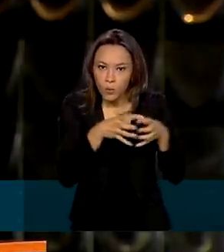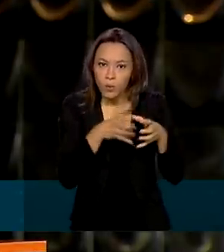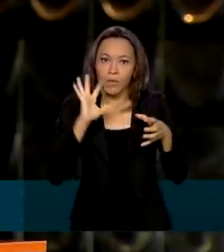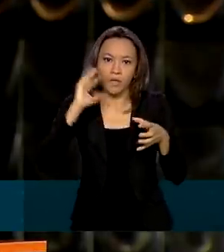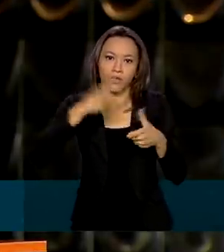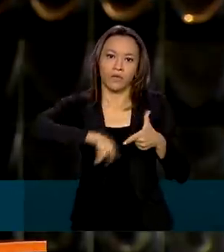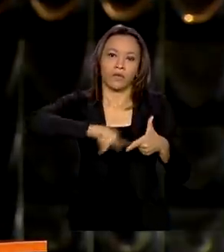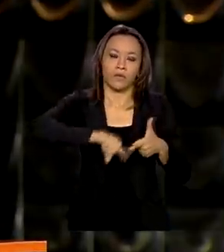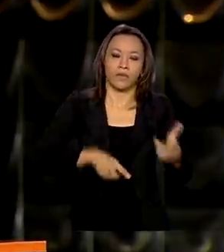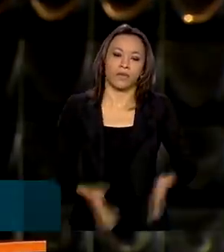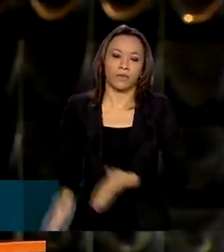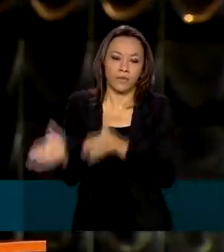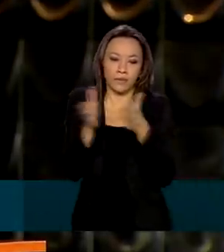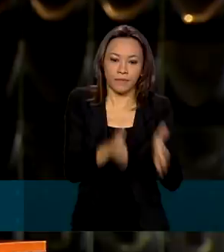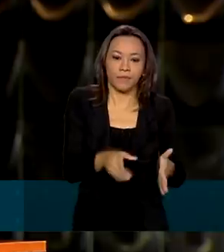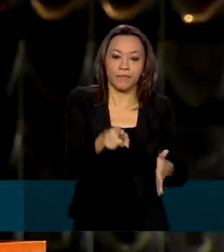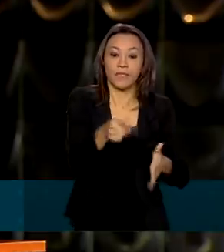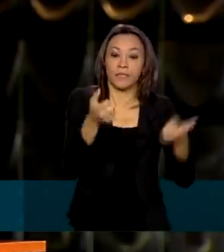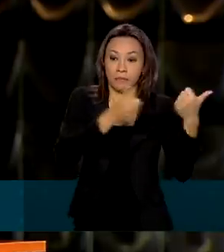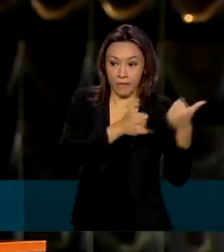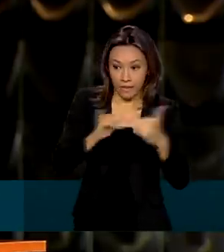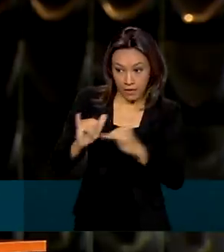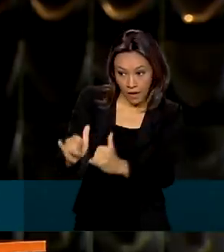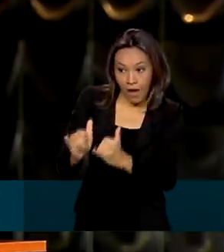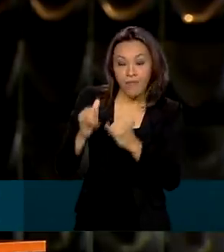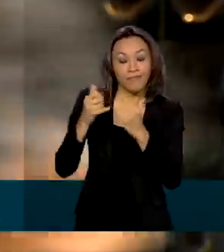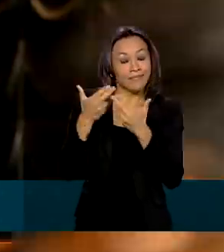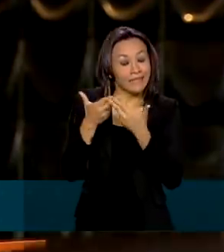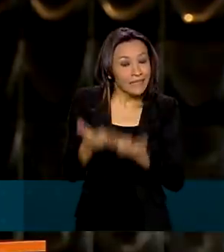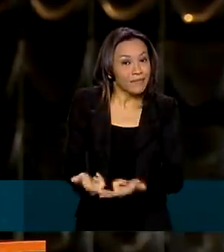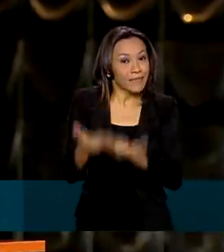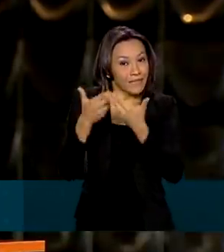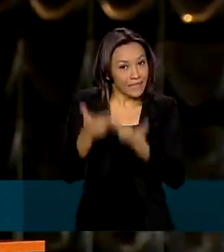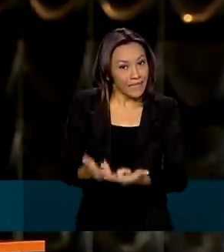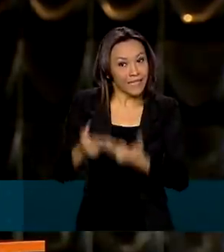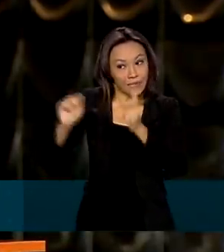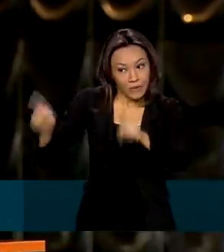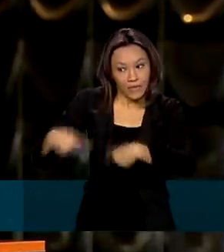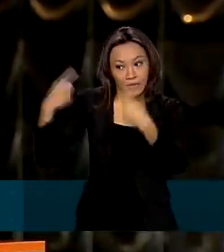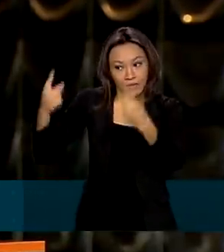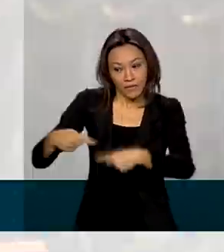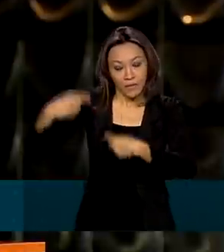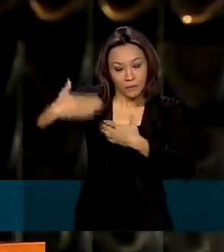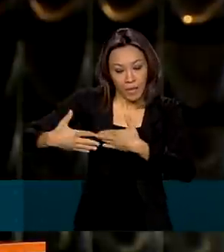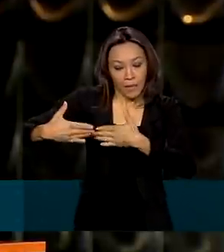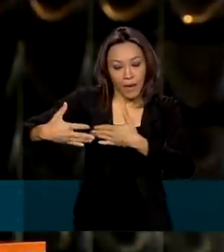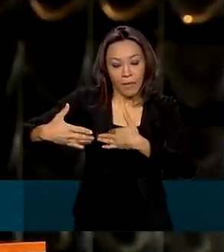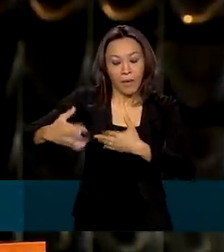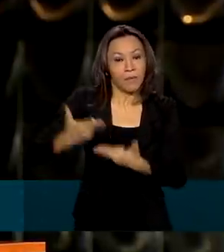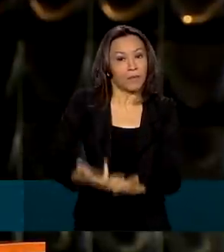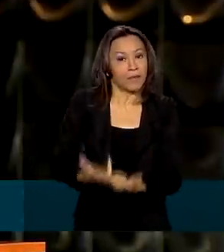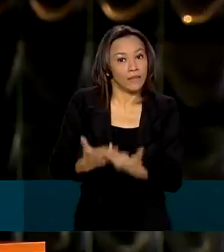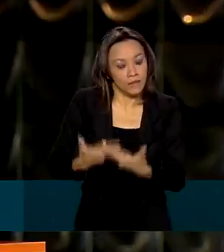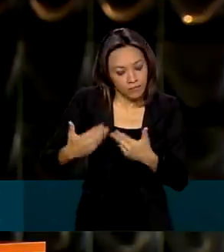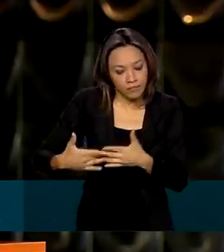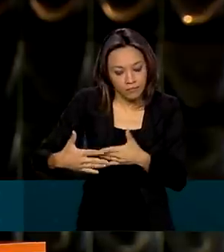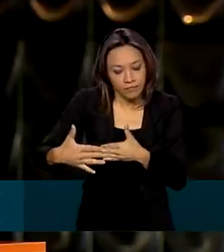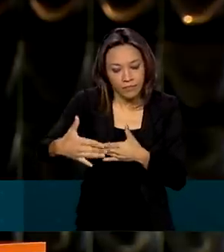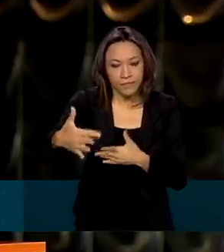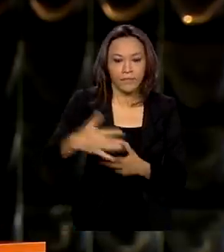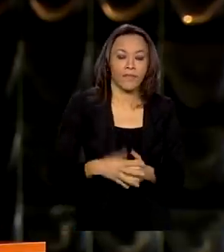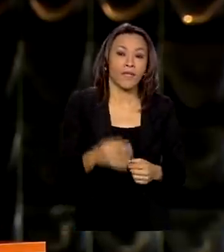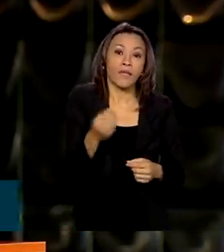Muita resiliência nos desafios, perseverança. Que a